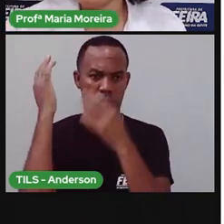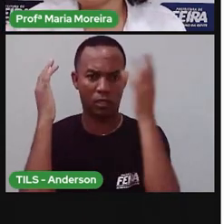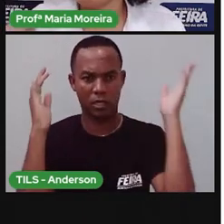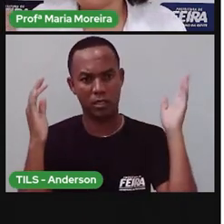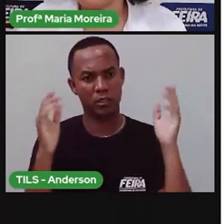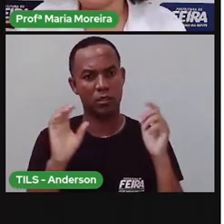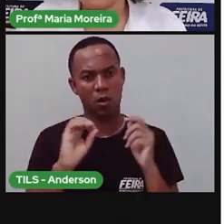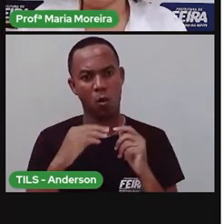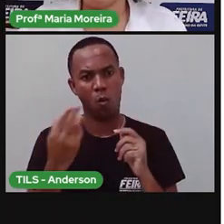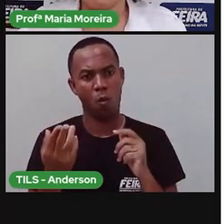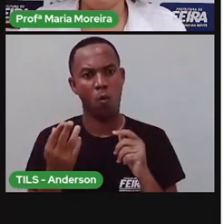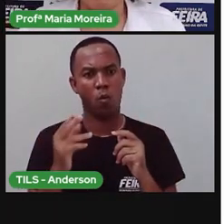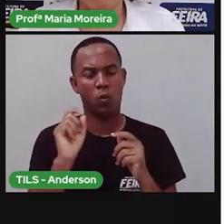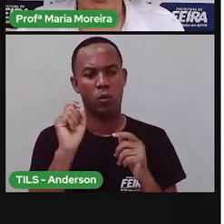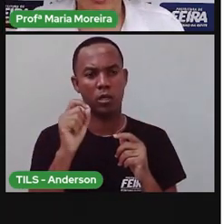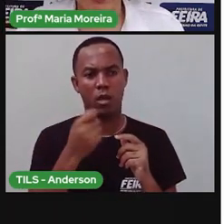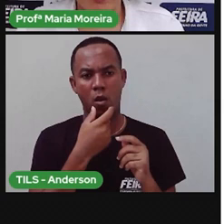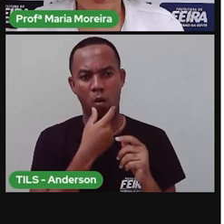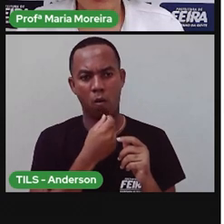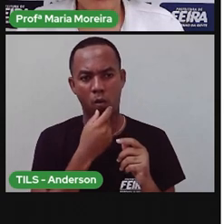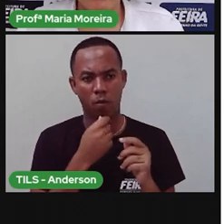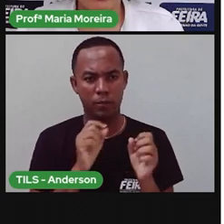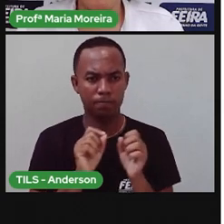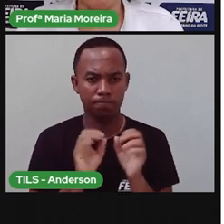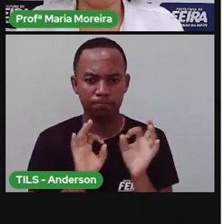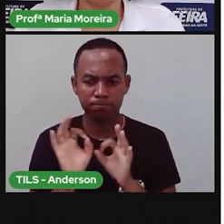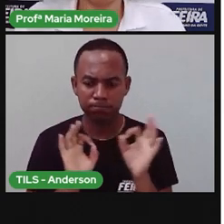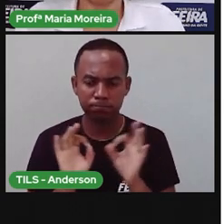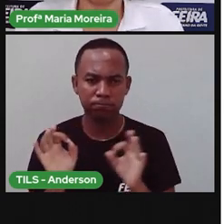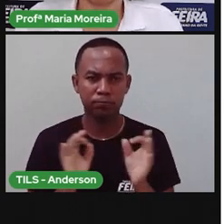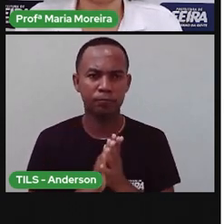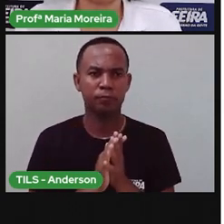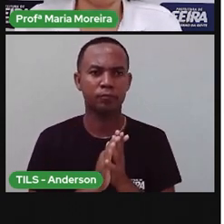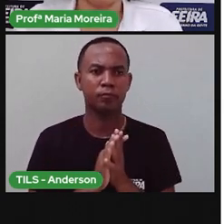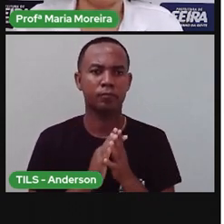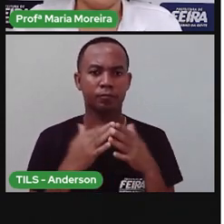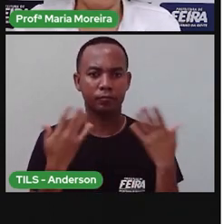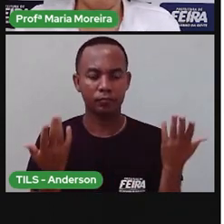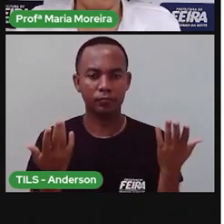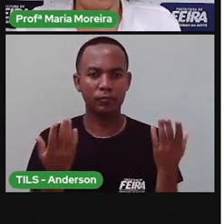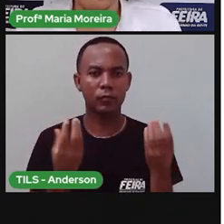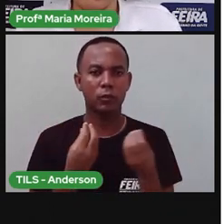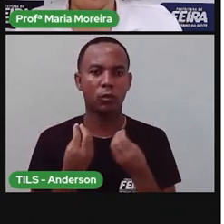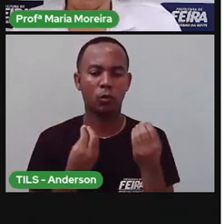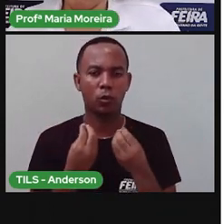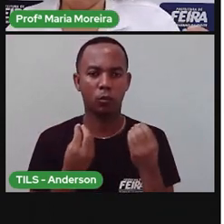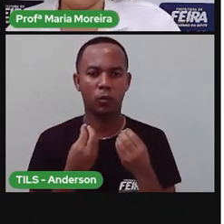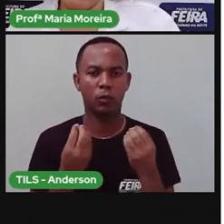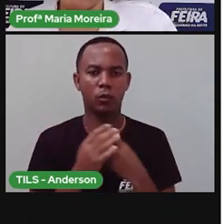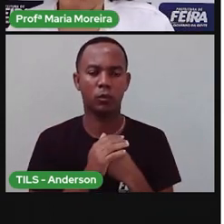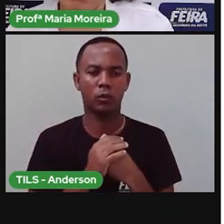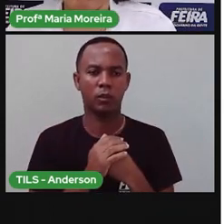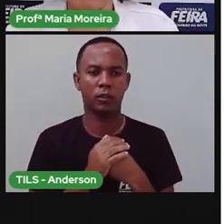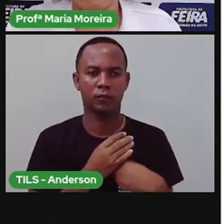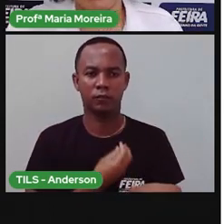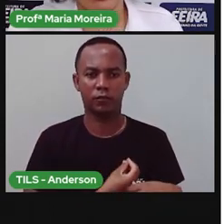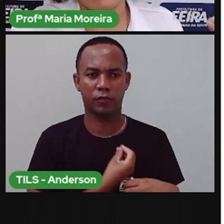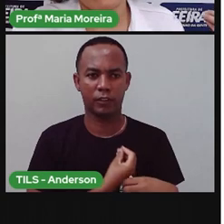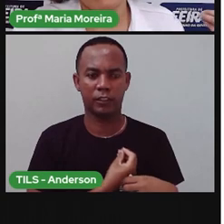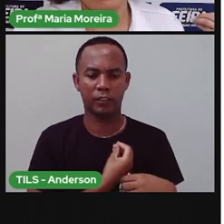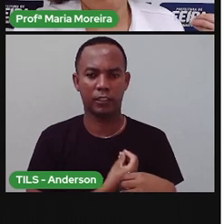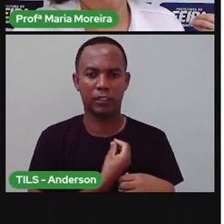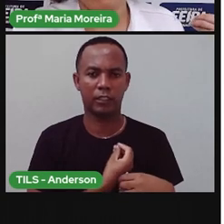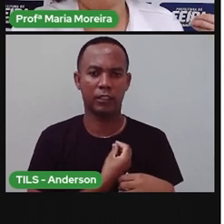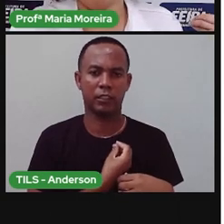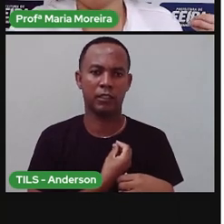Ou podem ser o quê? Criados pelo homem. Bom, esta relação entre os seres vivos e os